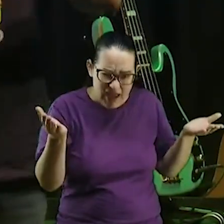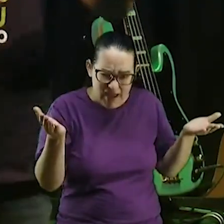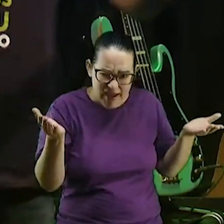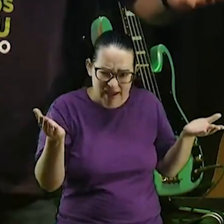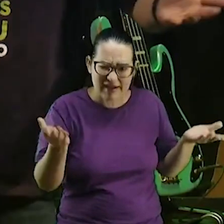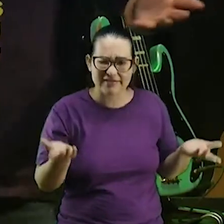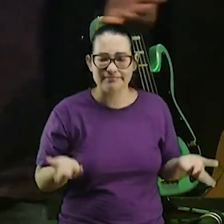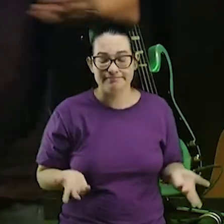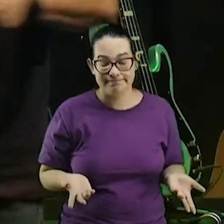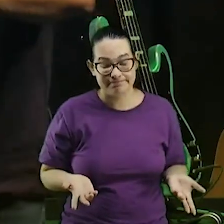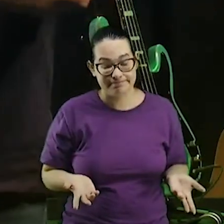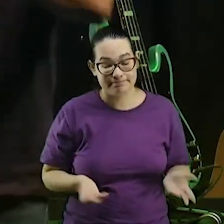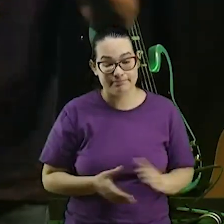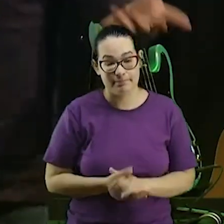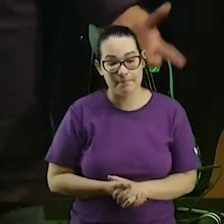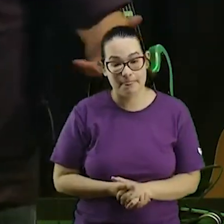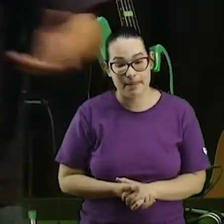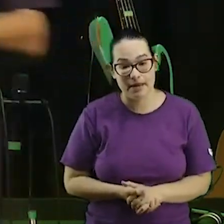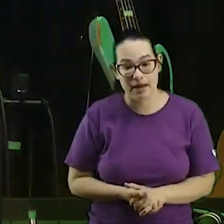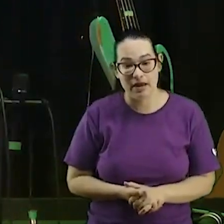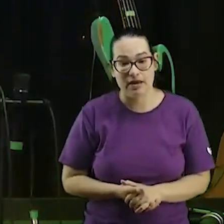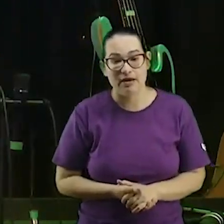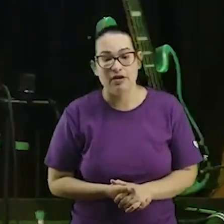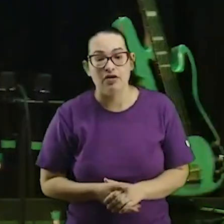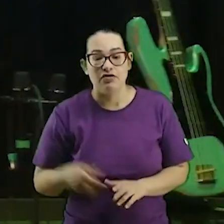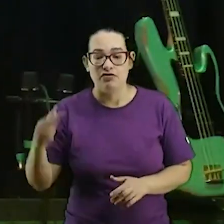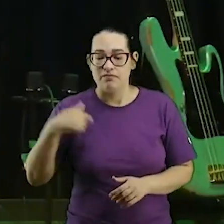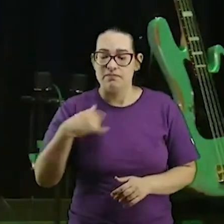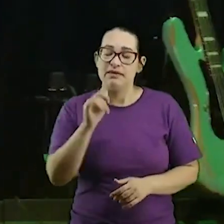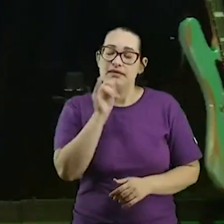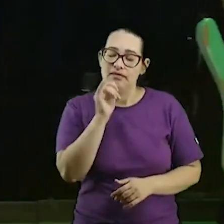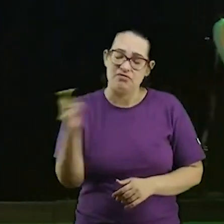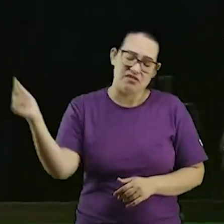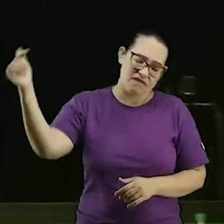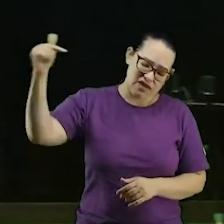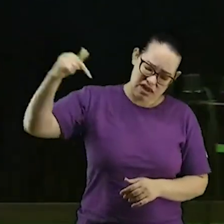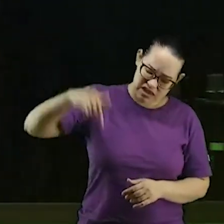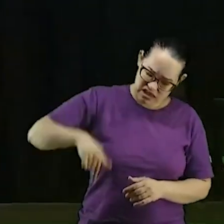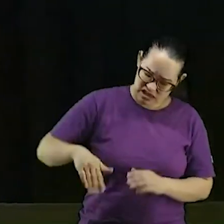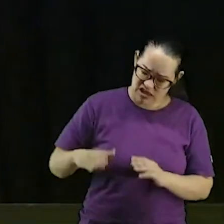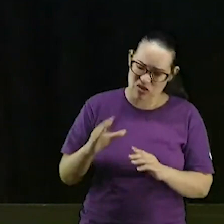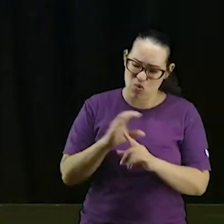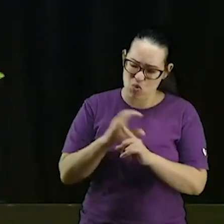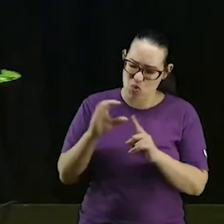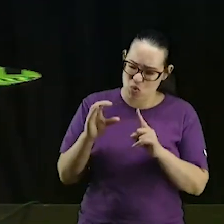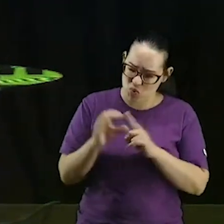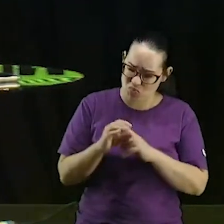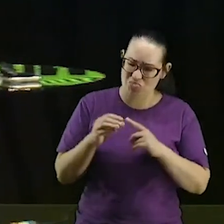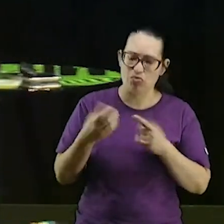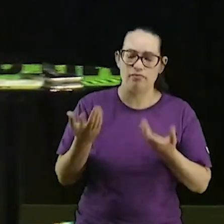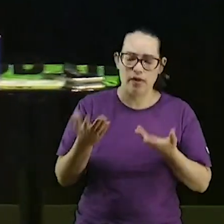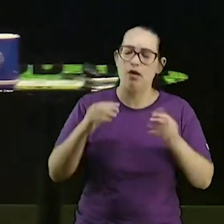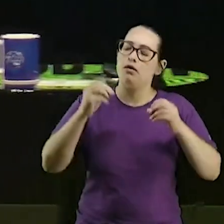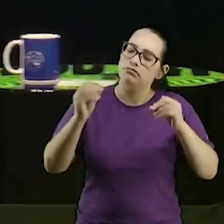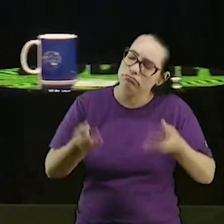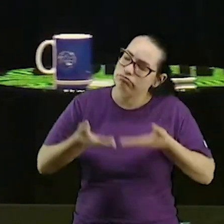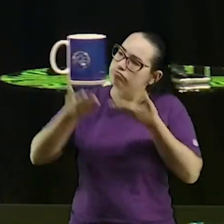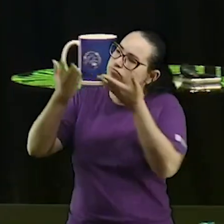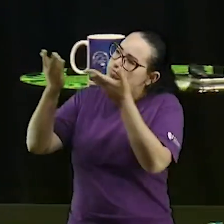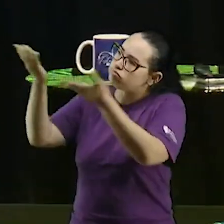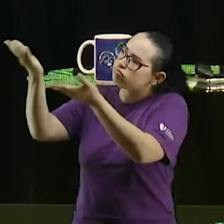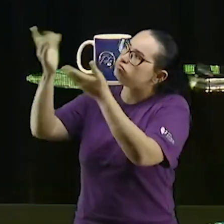afinal de contas você vem aqui já entregou para Deus a tua adoração a tua atenção e fez o